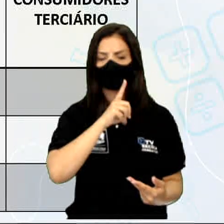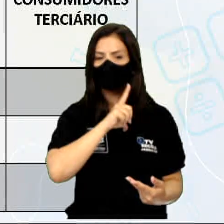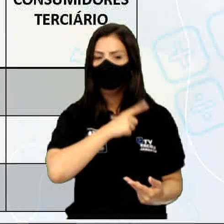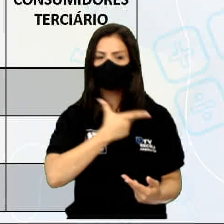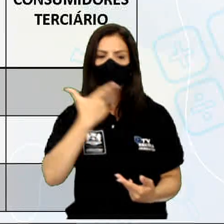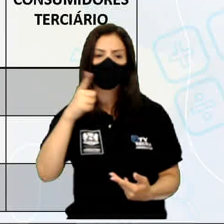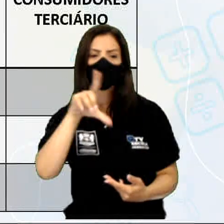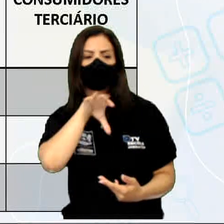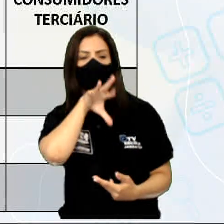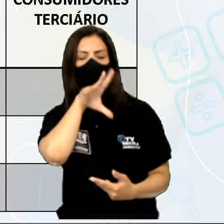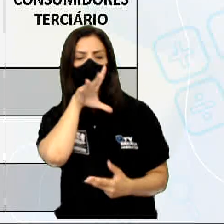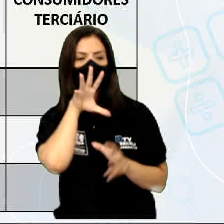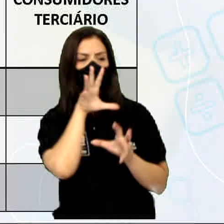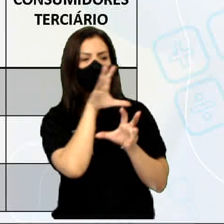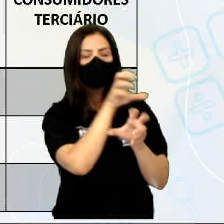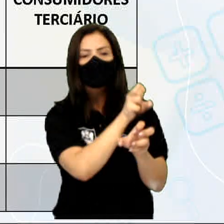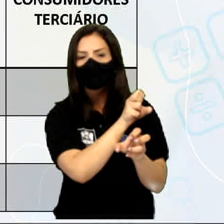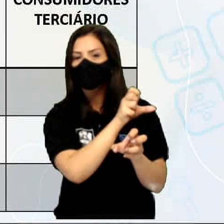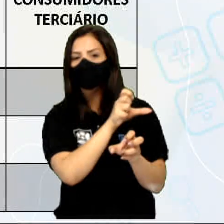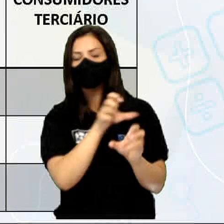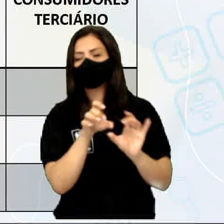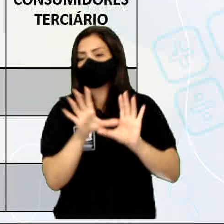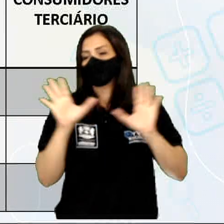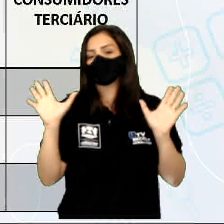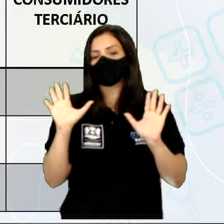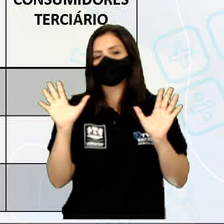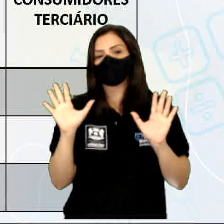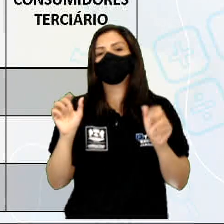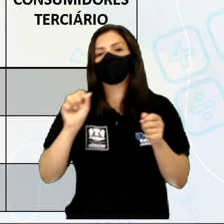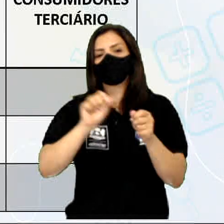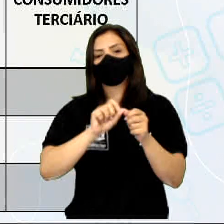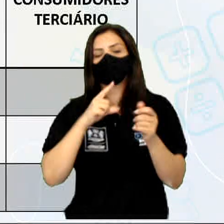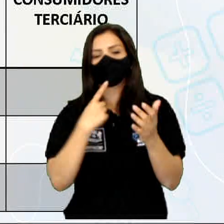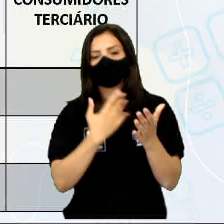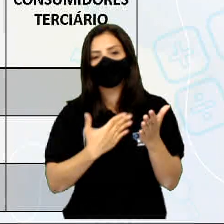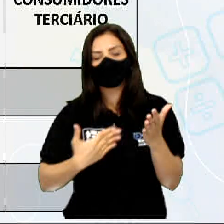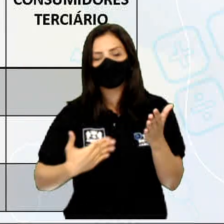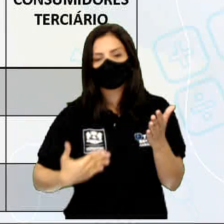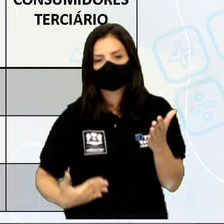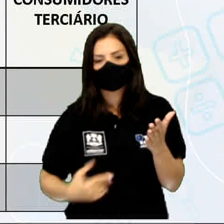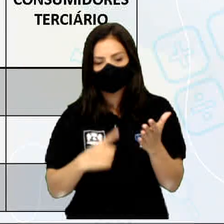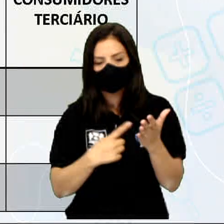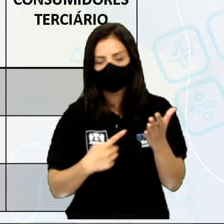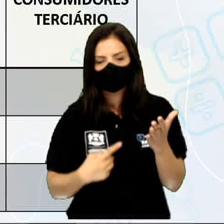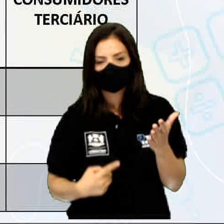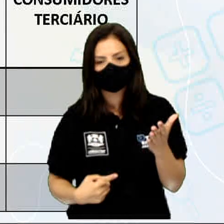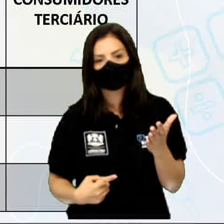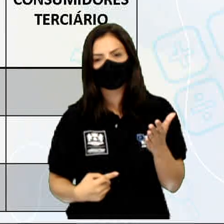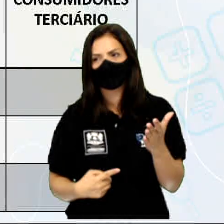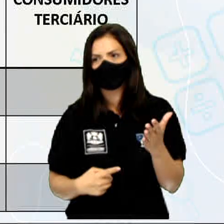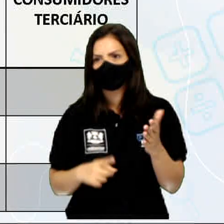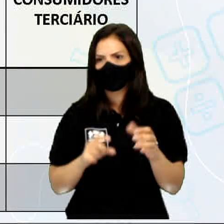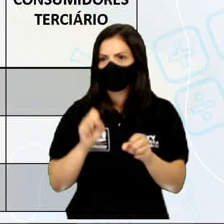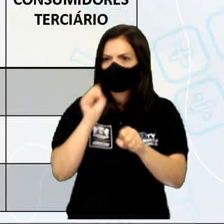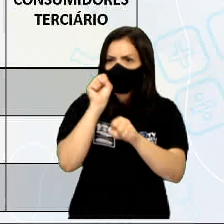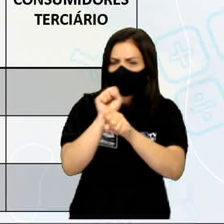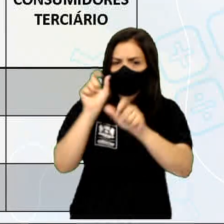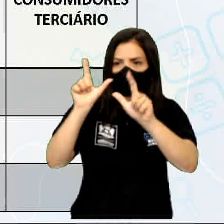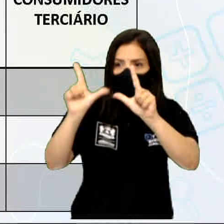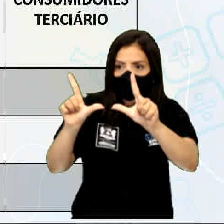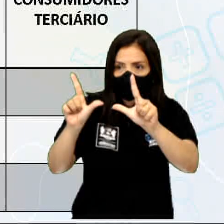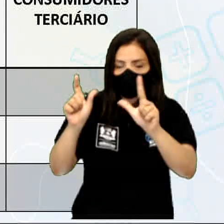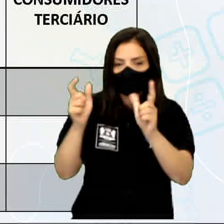Faça no caderno. Está aí na telinha? Faça o seguinte. Depois pare ela. Desenhe no caderno.